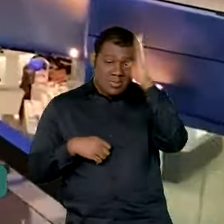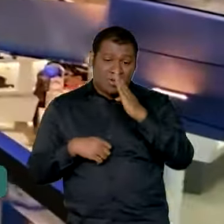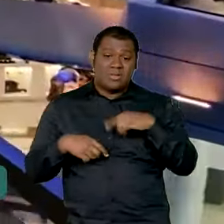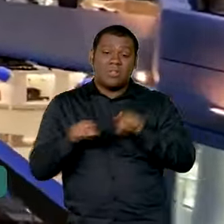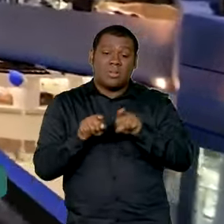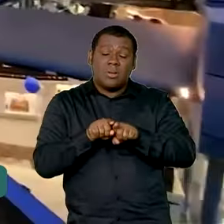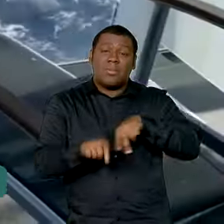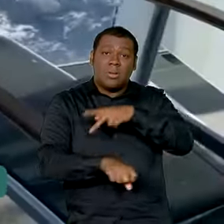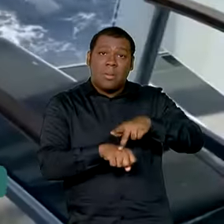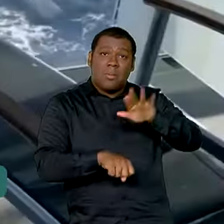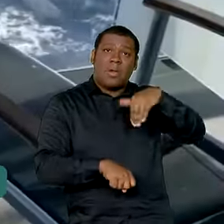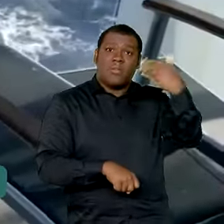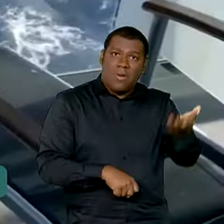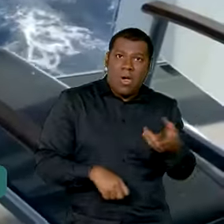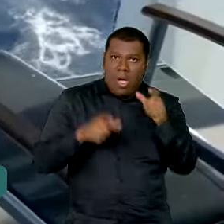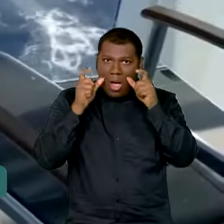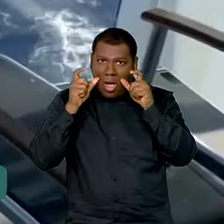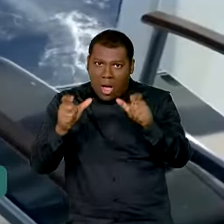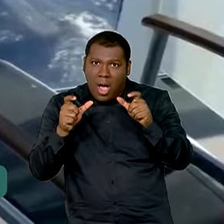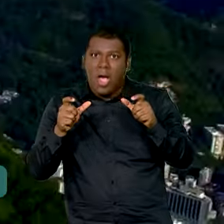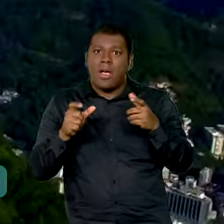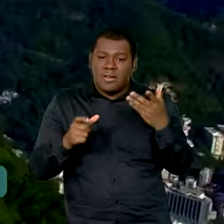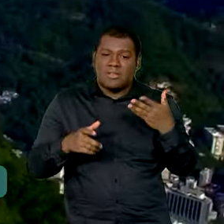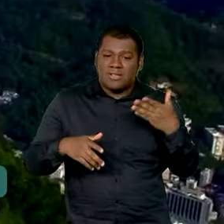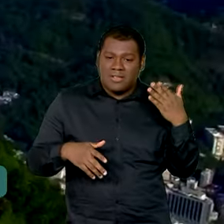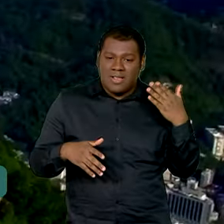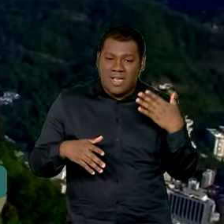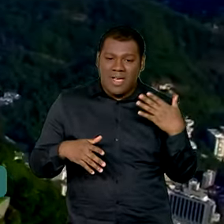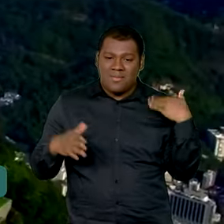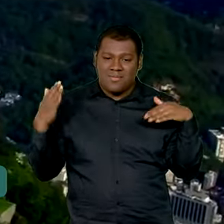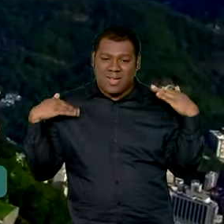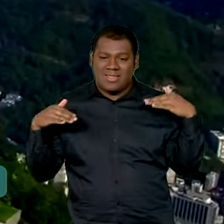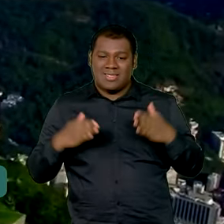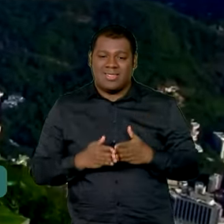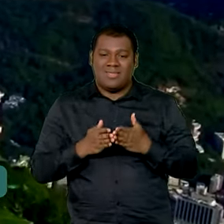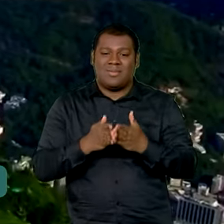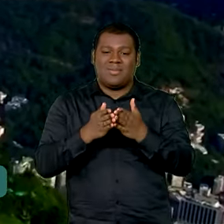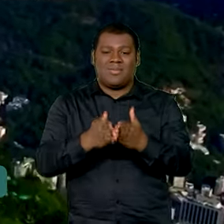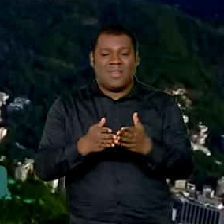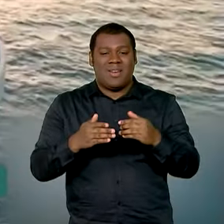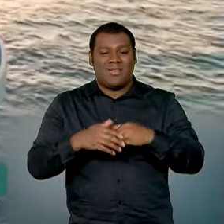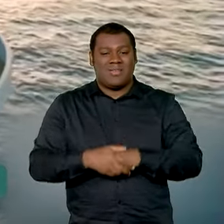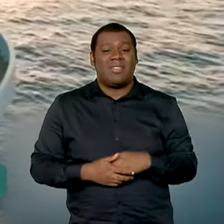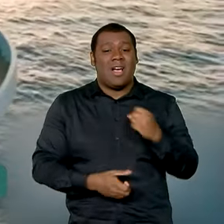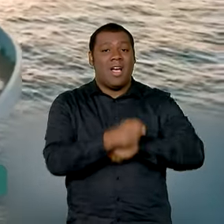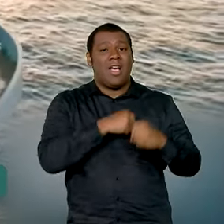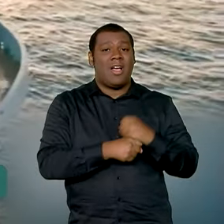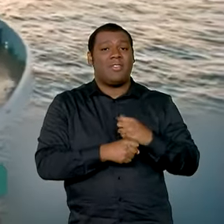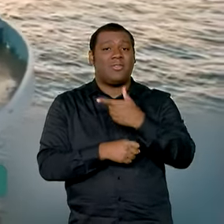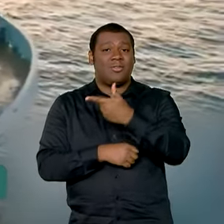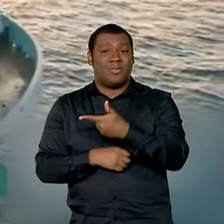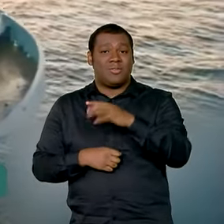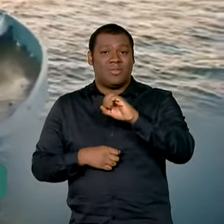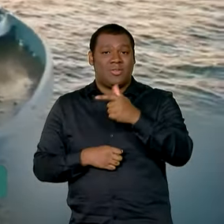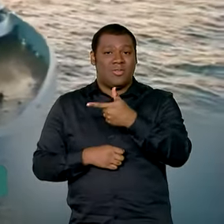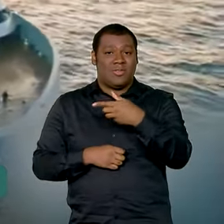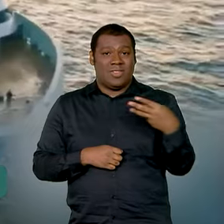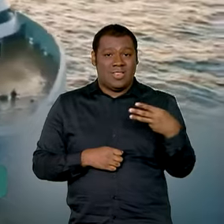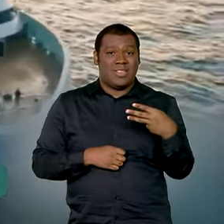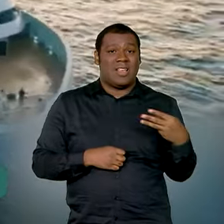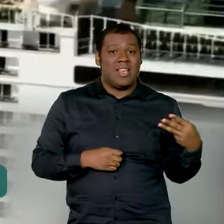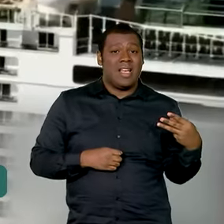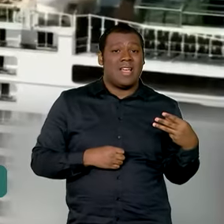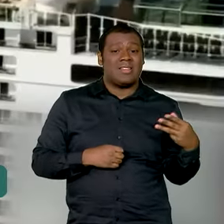outros países A temporada brasileira de 2023-2024 do setor acaba em maio mas já é